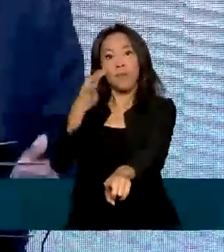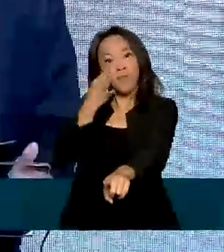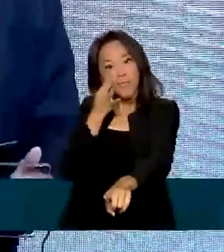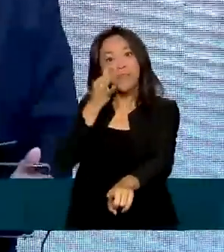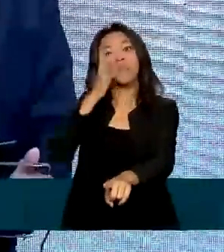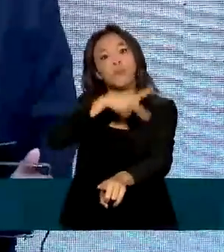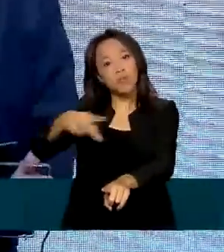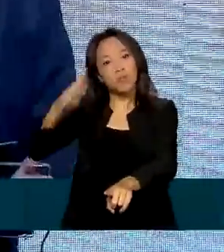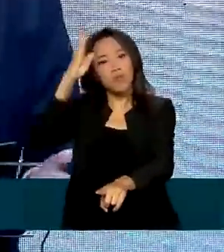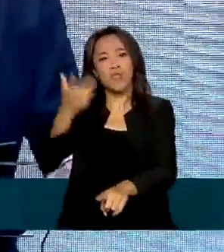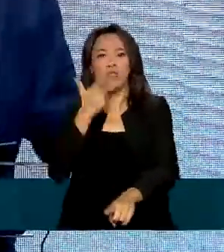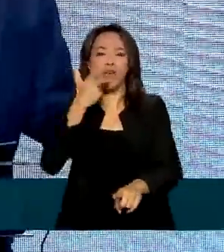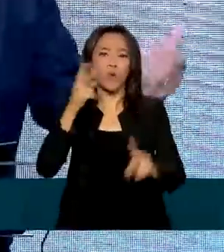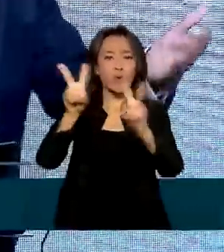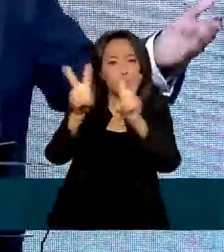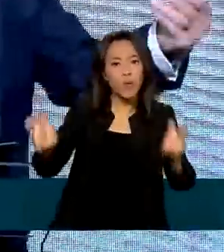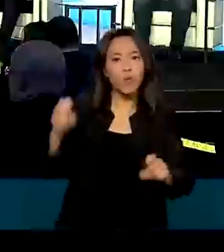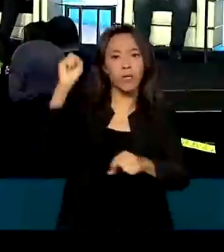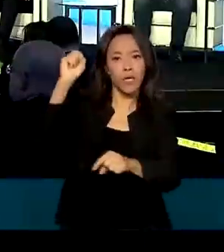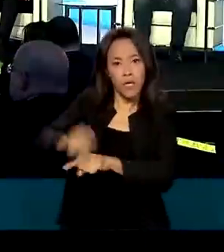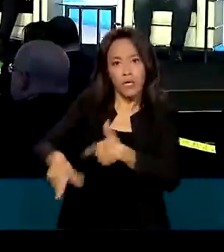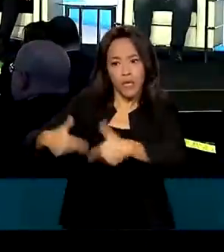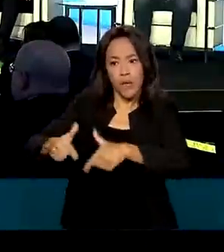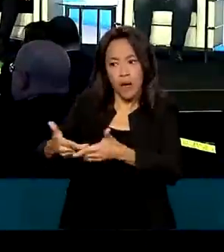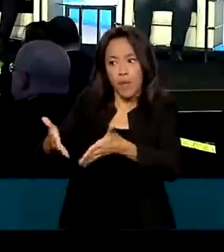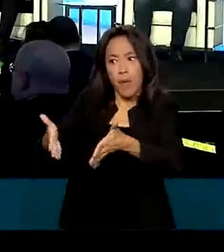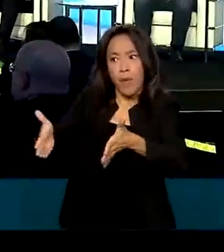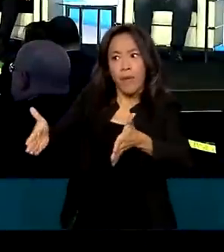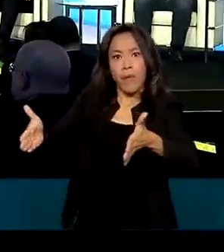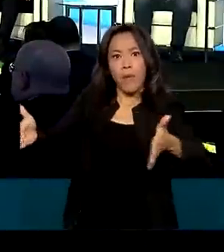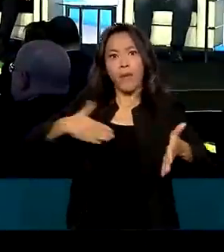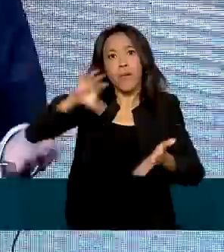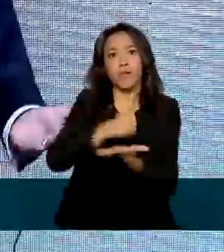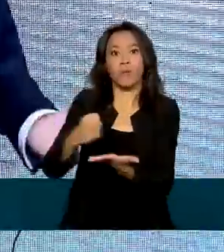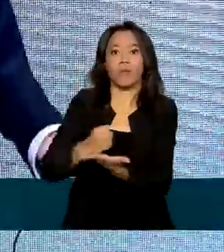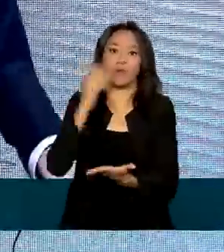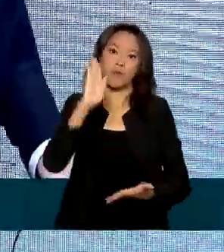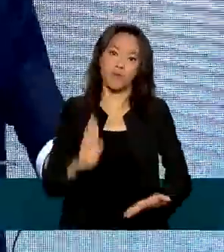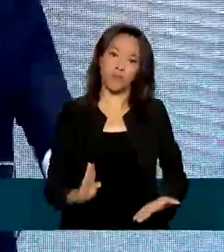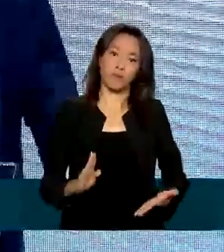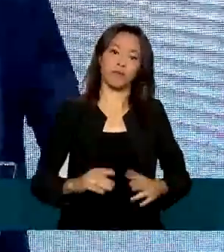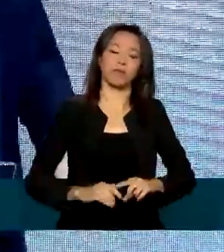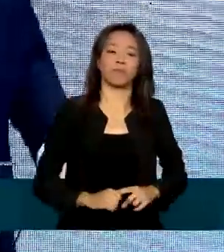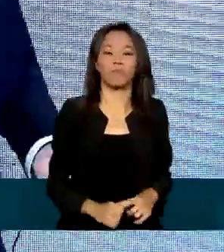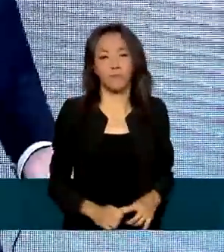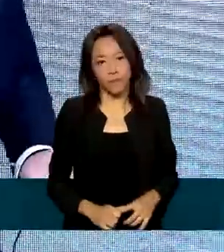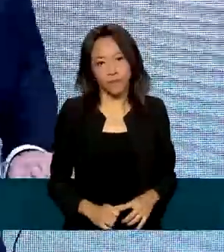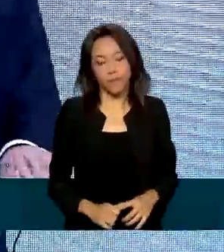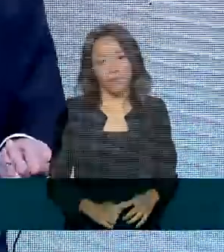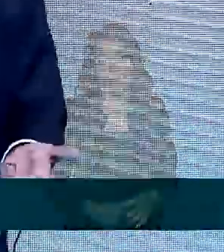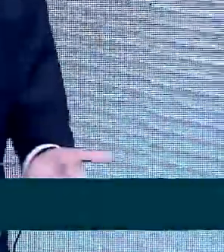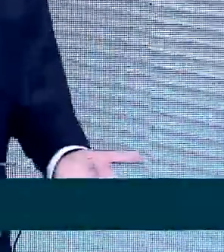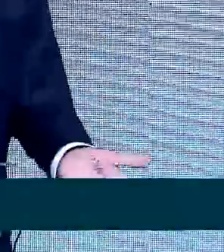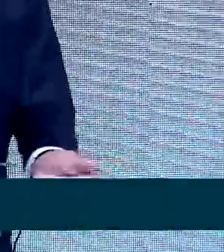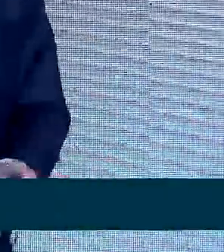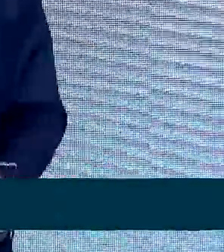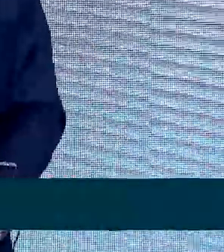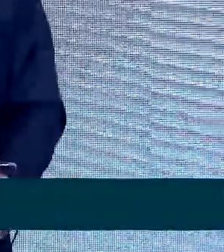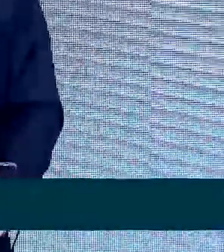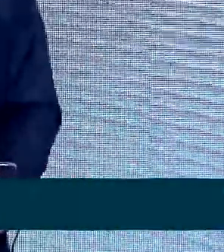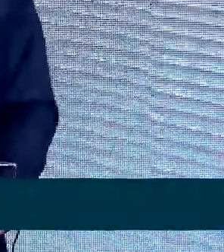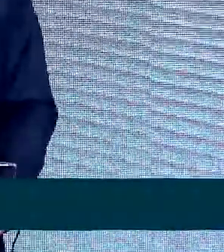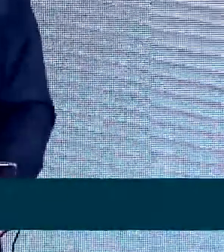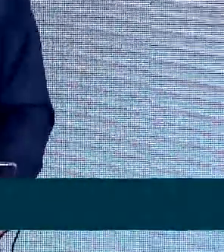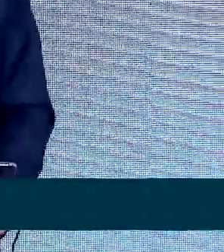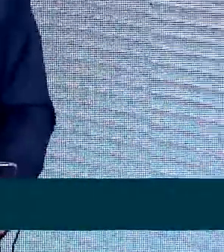geração de empregos no setor de serviços, o que mais contrata no Brasil. Terminamos 2020 com um pequeno saldo positivo